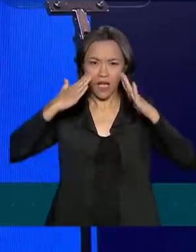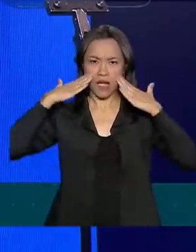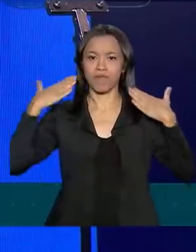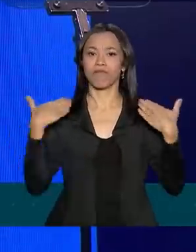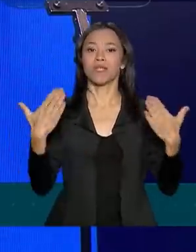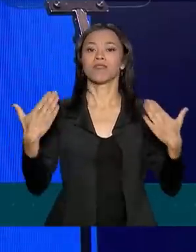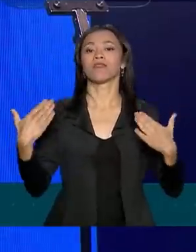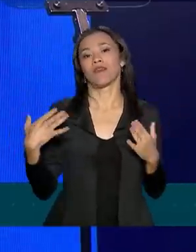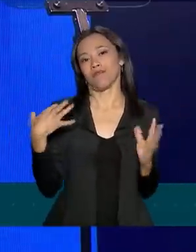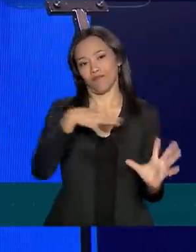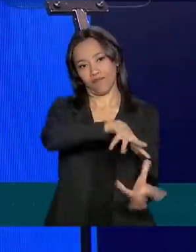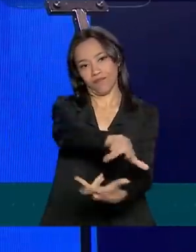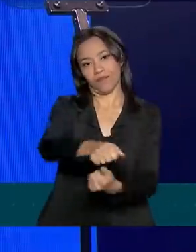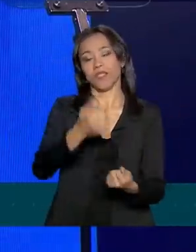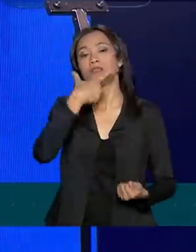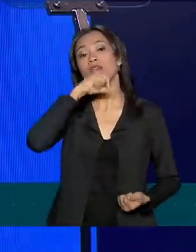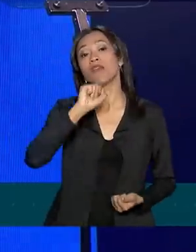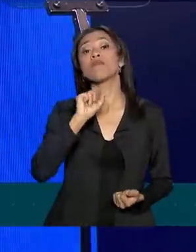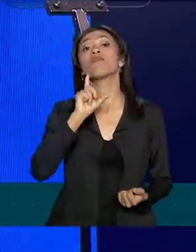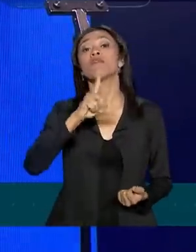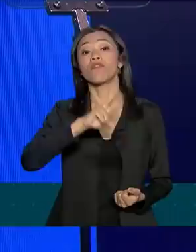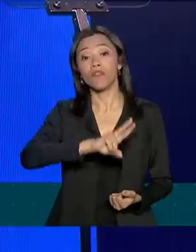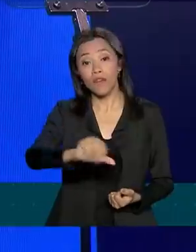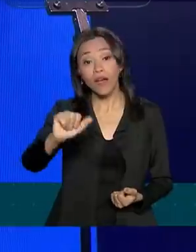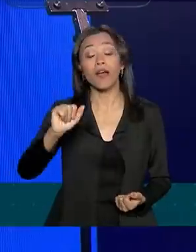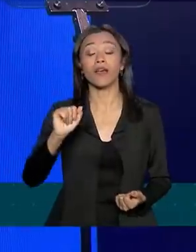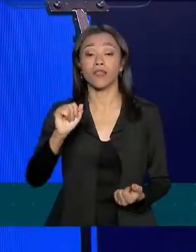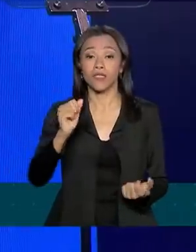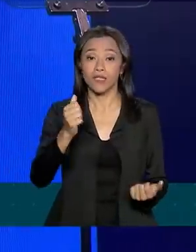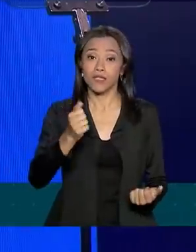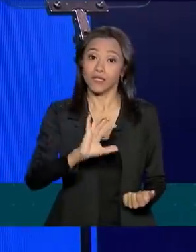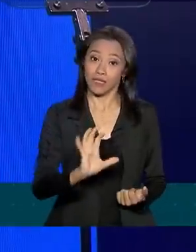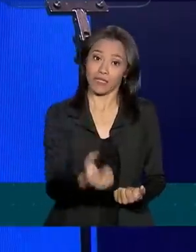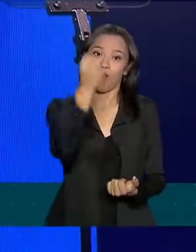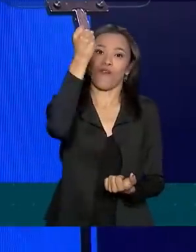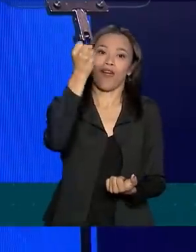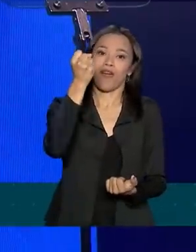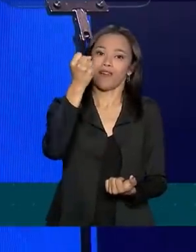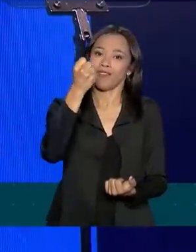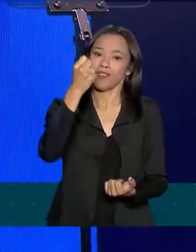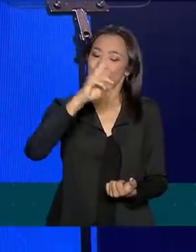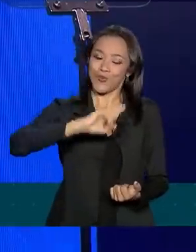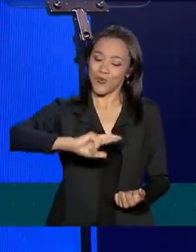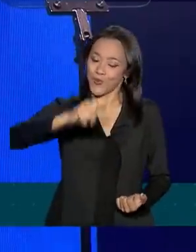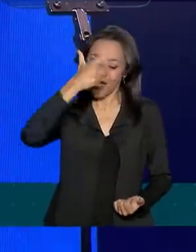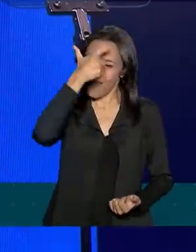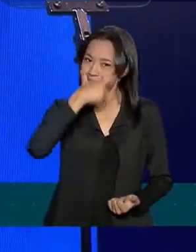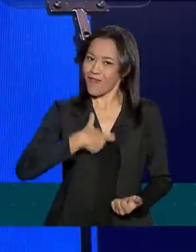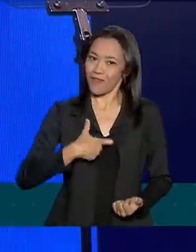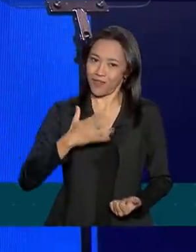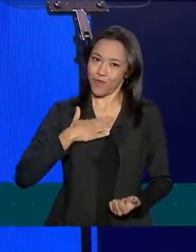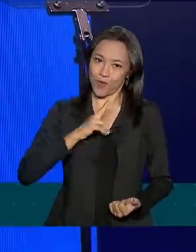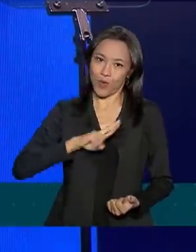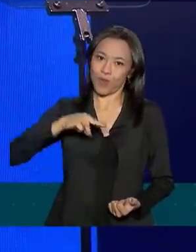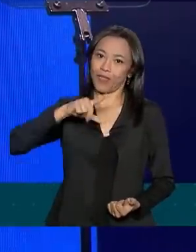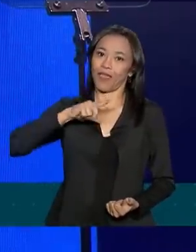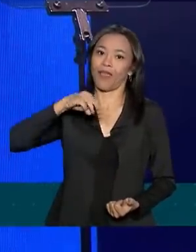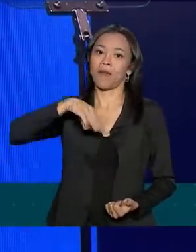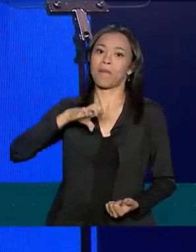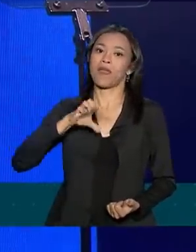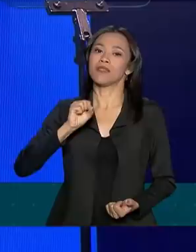ele merece. E quem vai salvar o Brasil, apesar de meu nome ser Messias, não serei eu. Serão,